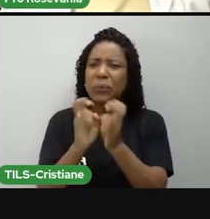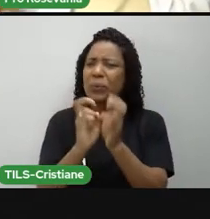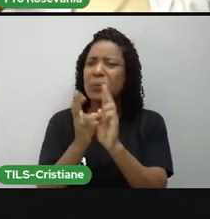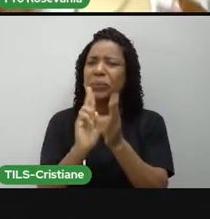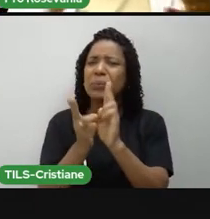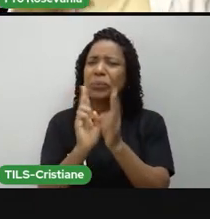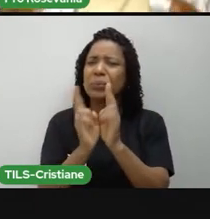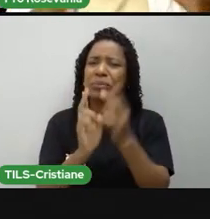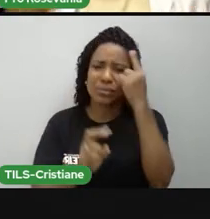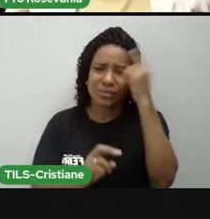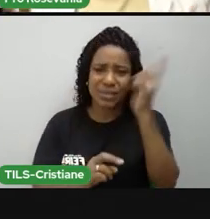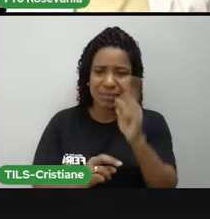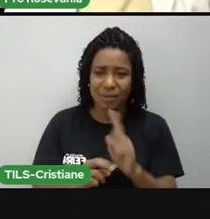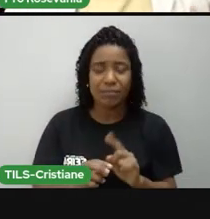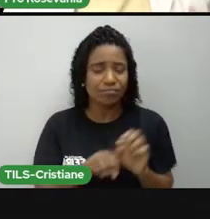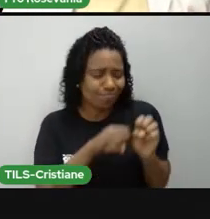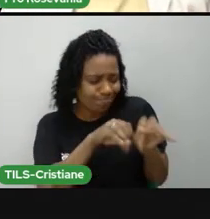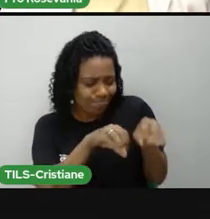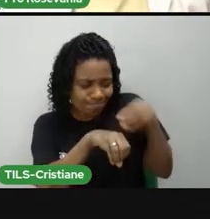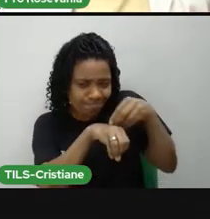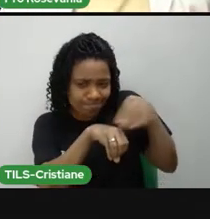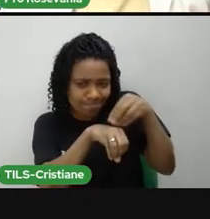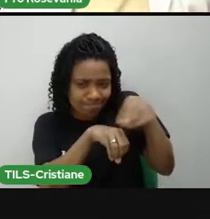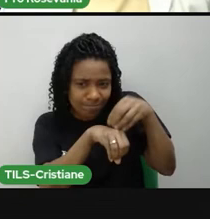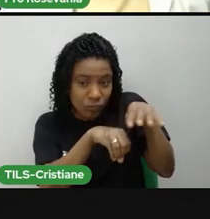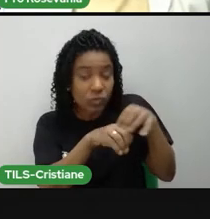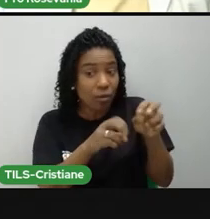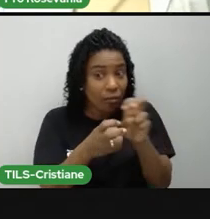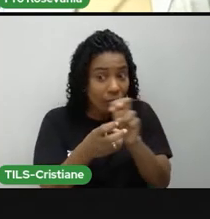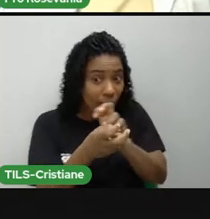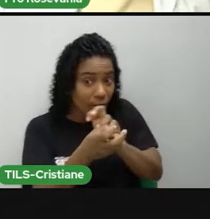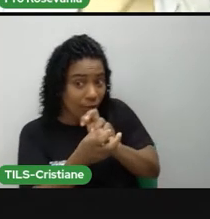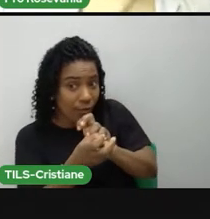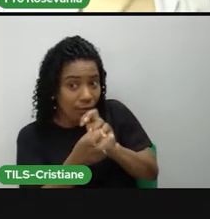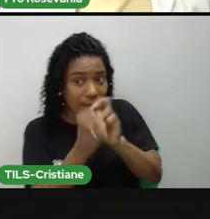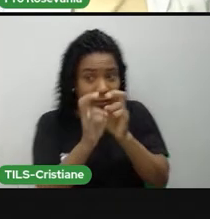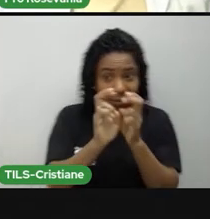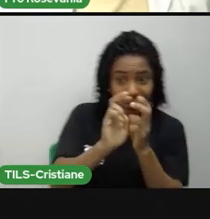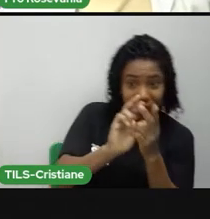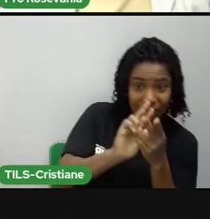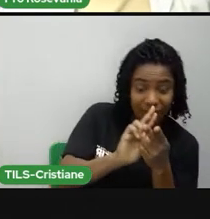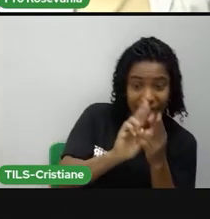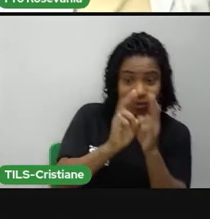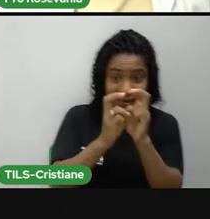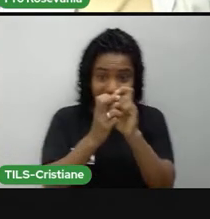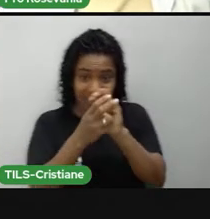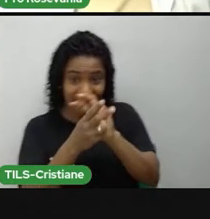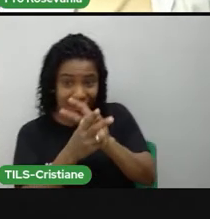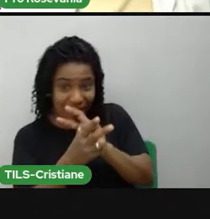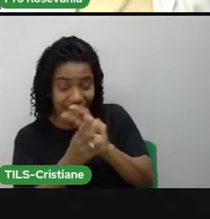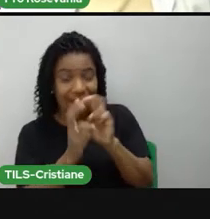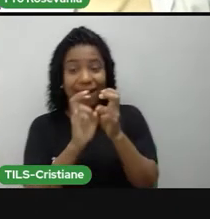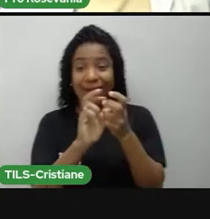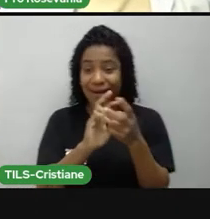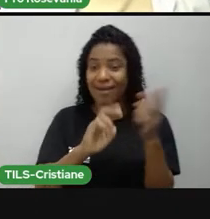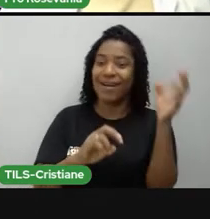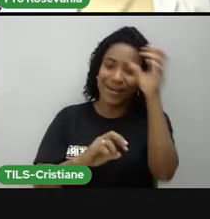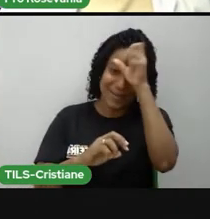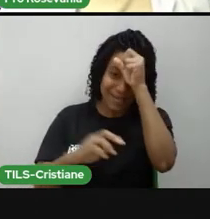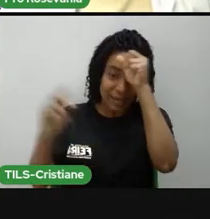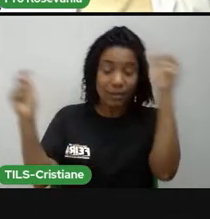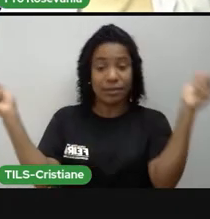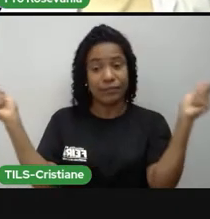aqueles primeiros passos, né, pra você aprender, que é normalmente aquela gingadazinha do quadril. Outra coisa muito